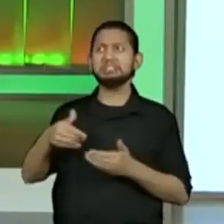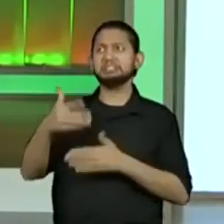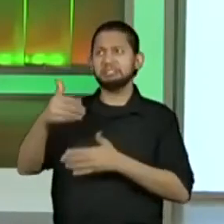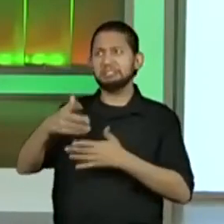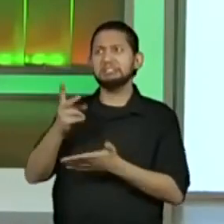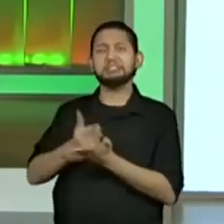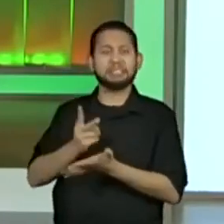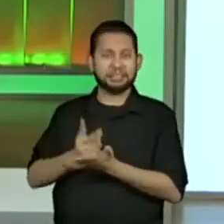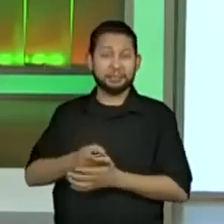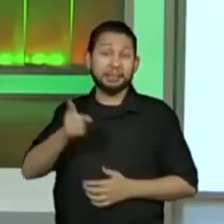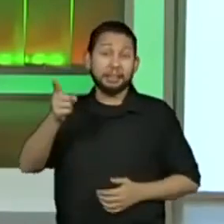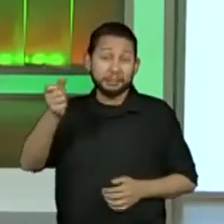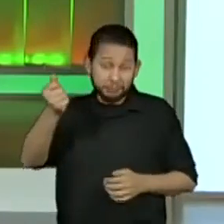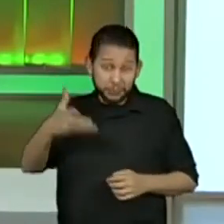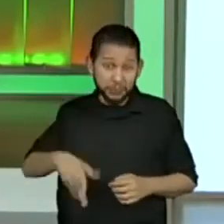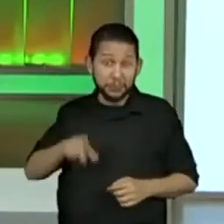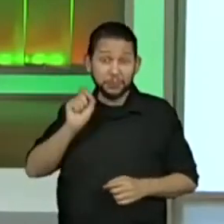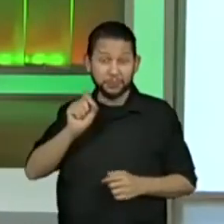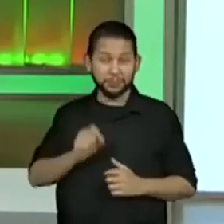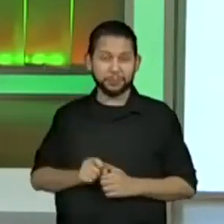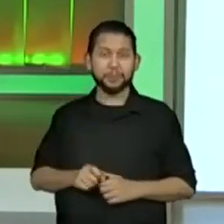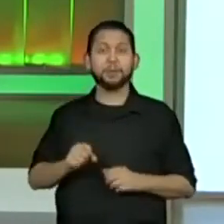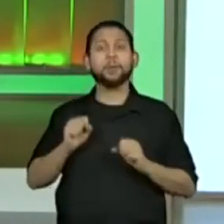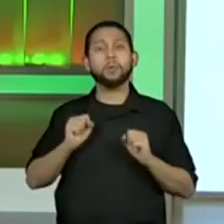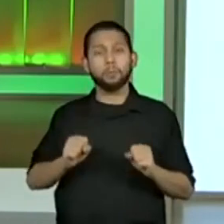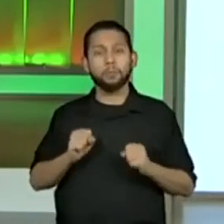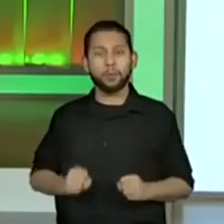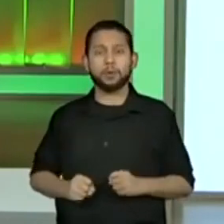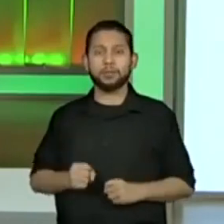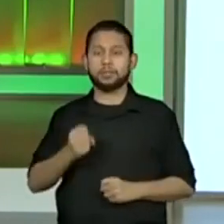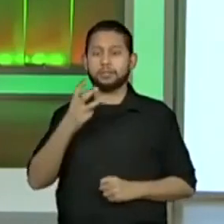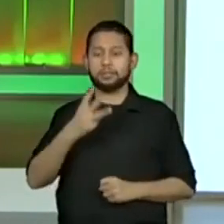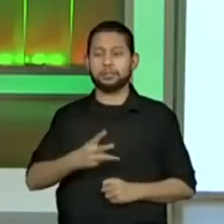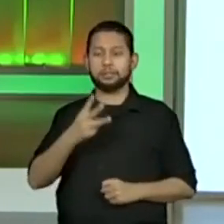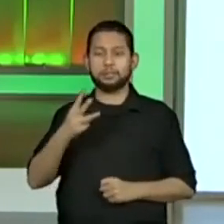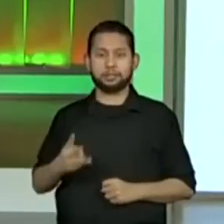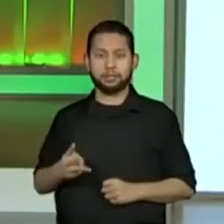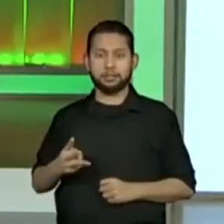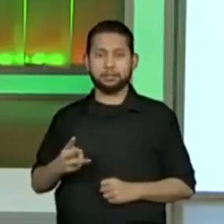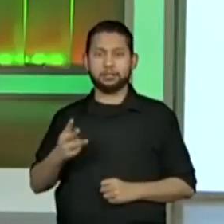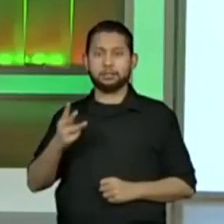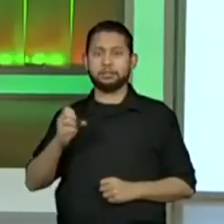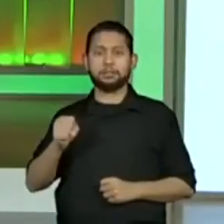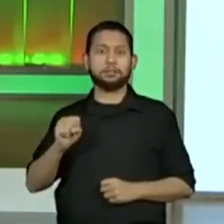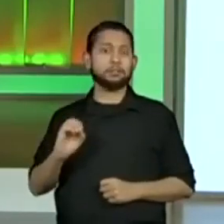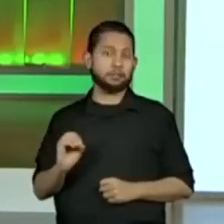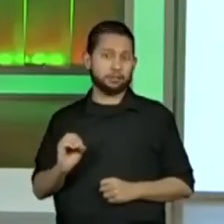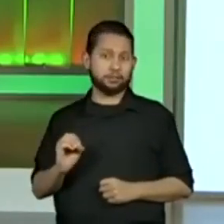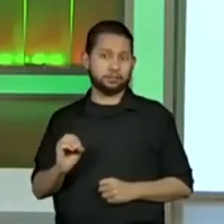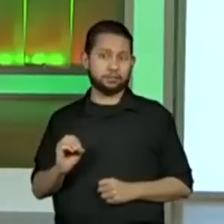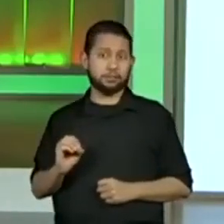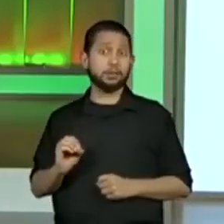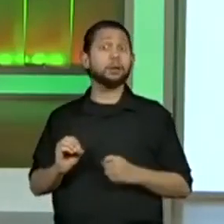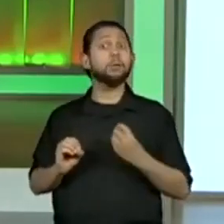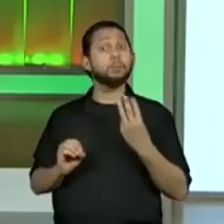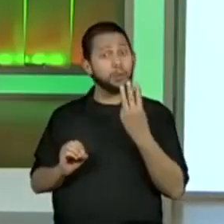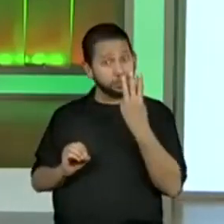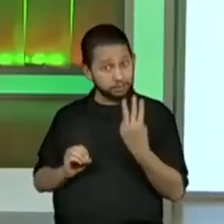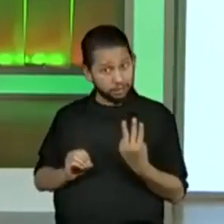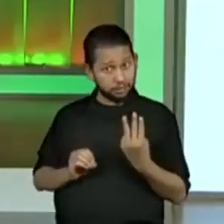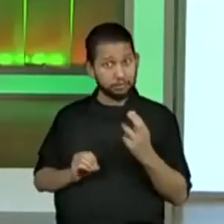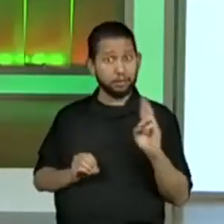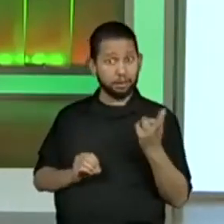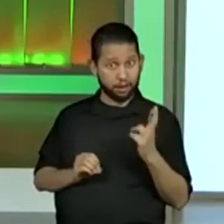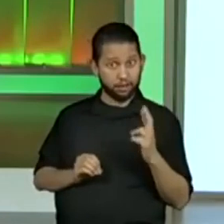Professora Tânia disse que ele podia ter dado R$ 33,80. Quer dizer, ele podia ter dado R$,80